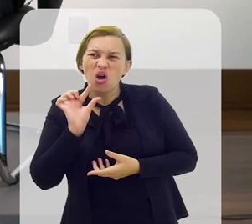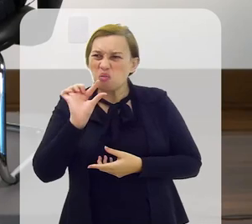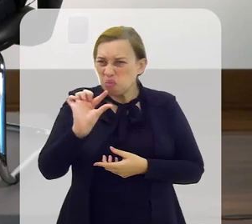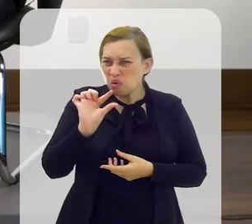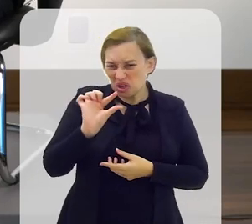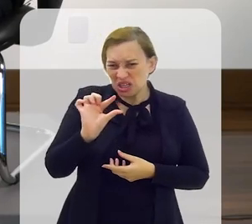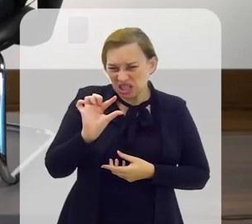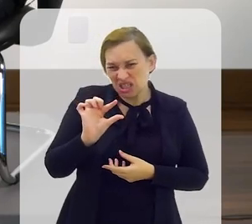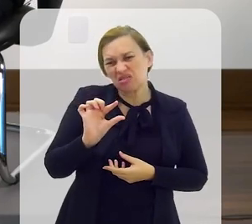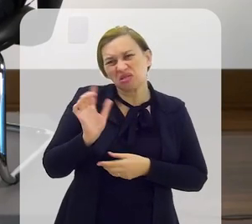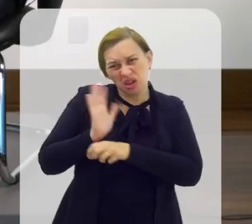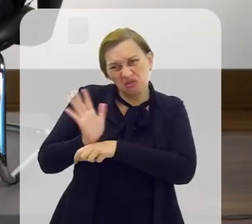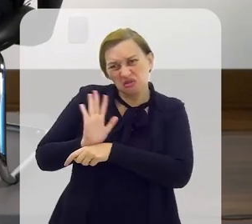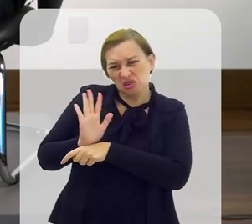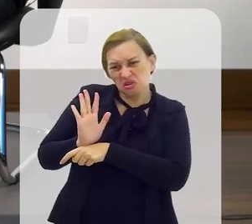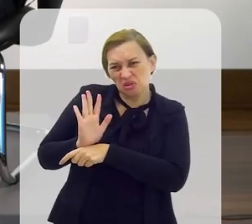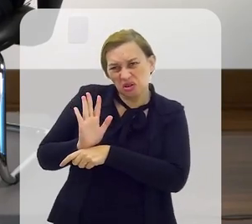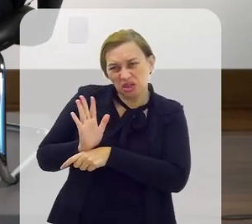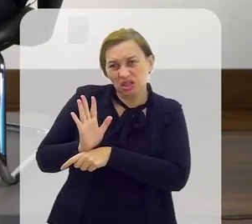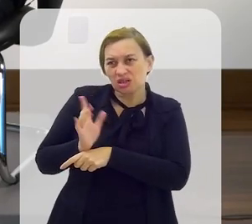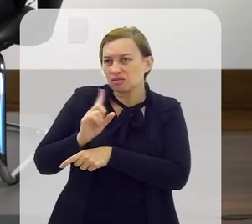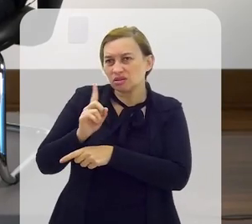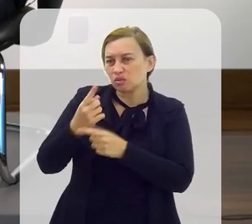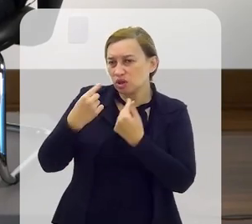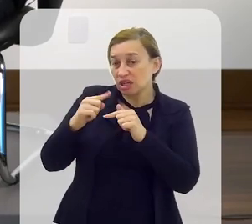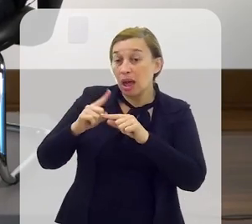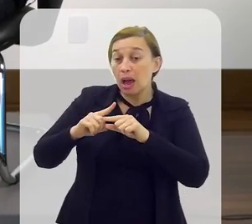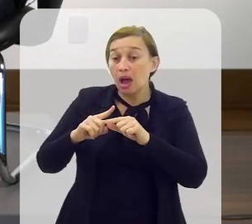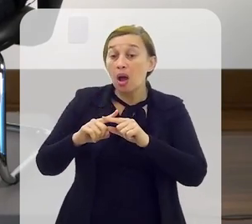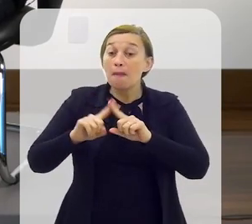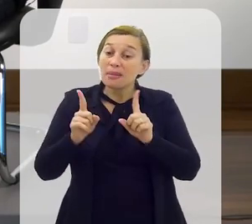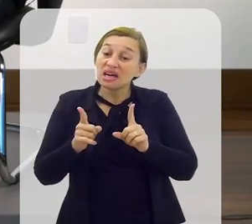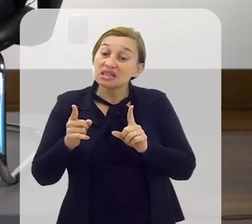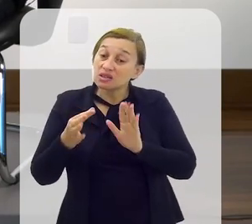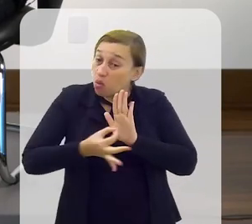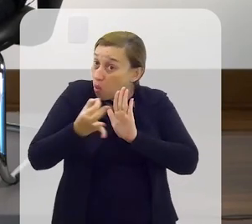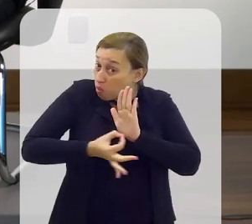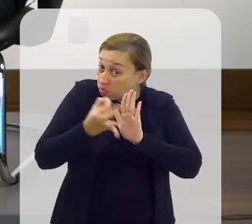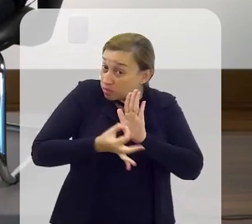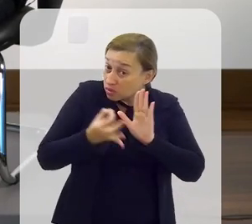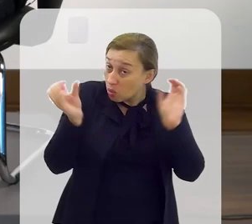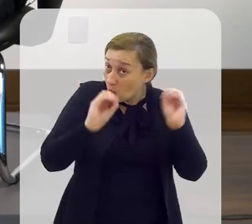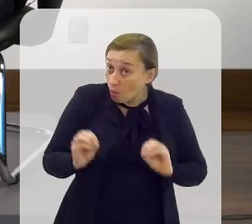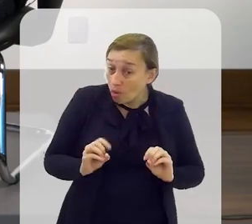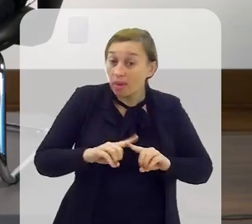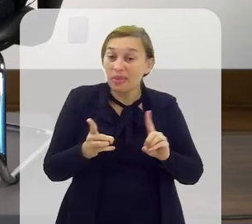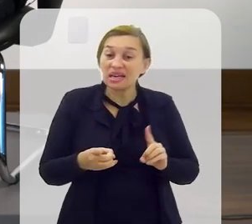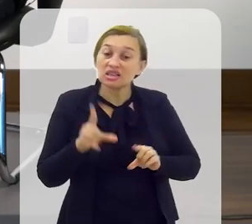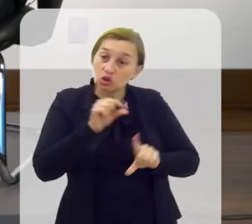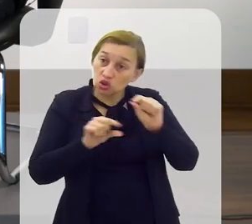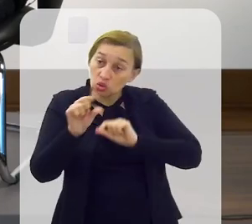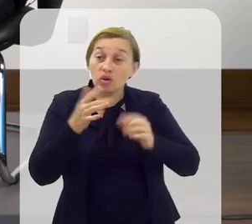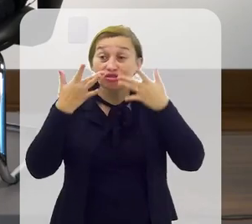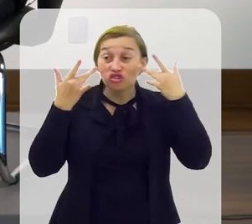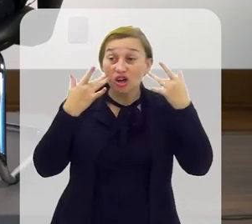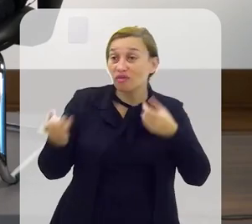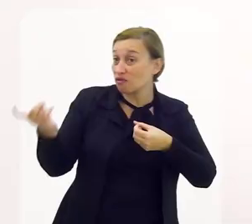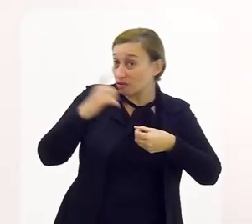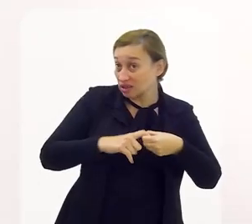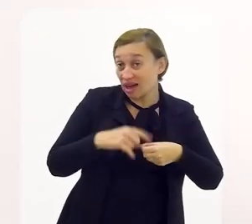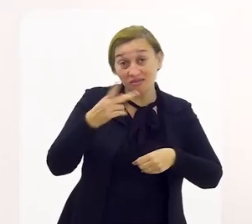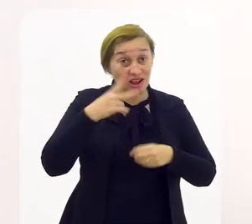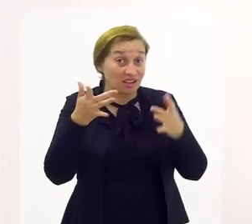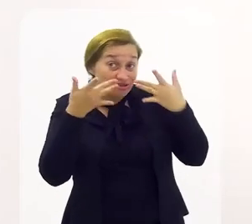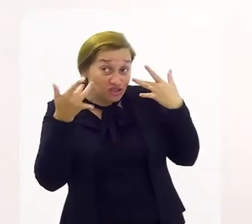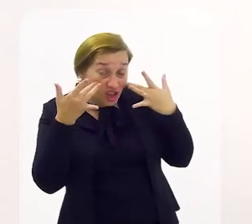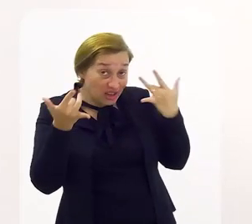Eu acho que tem filmes sensacionais Sem crítica nenhuma, mas eu opto pelo teatro E nós